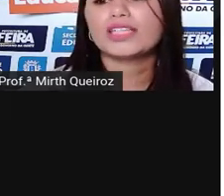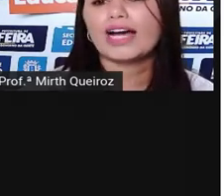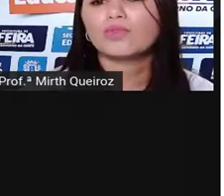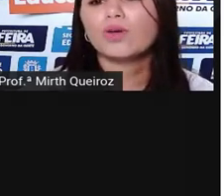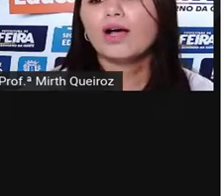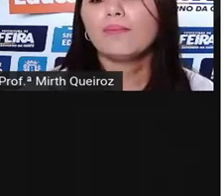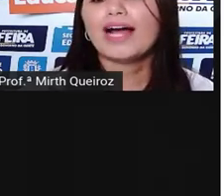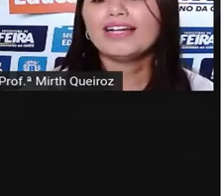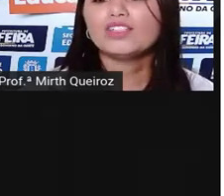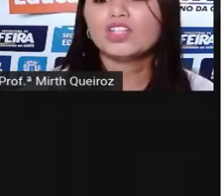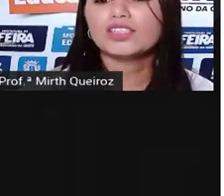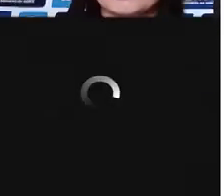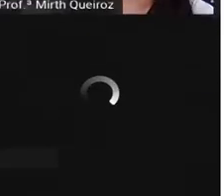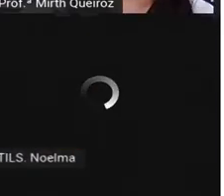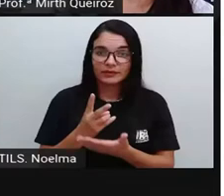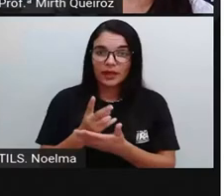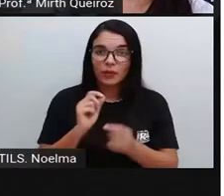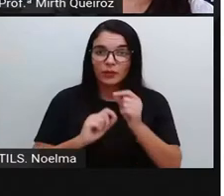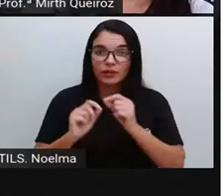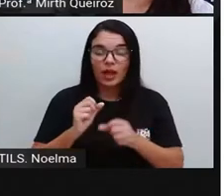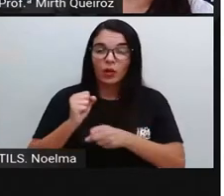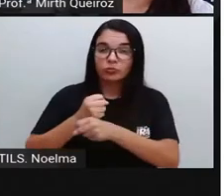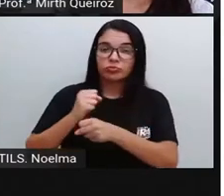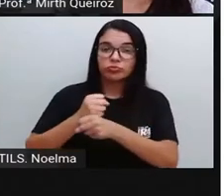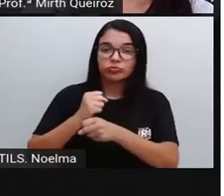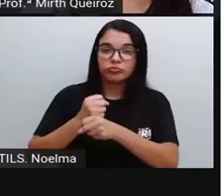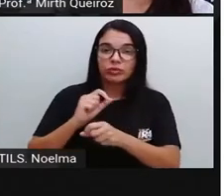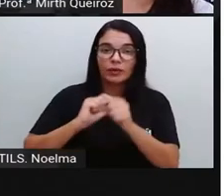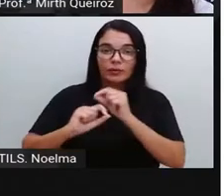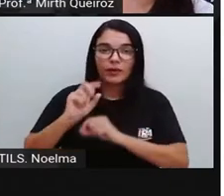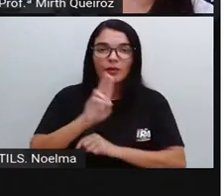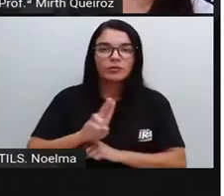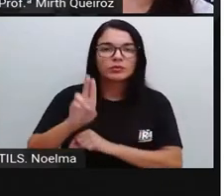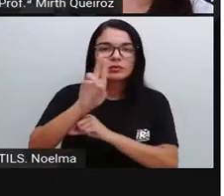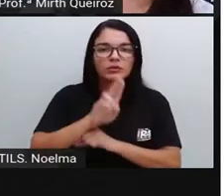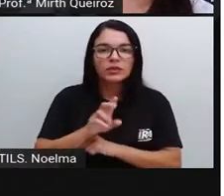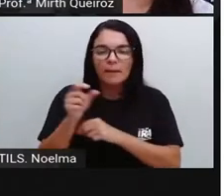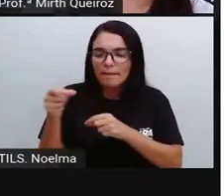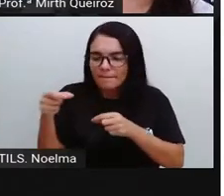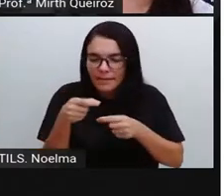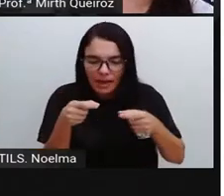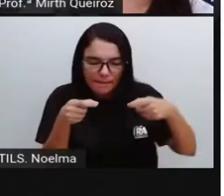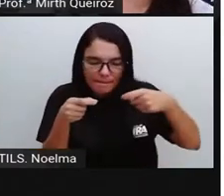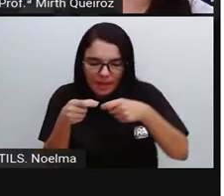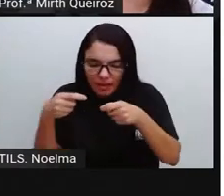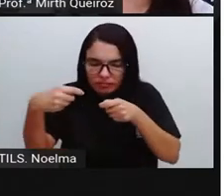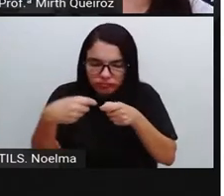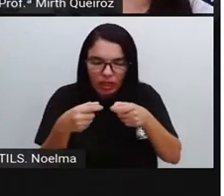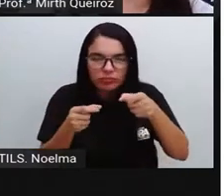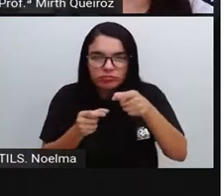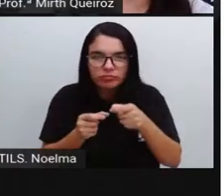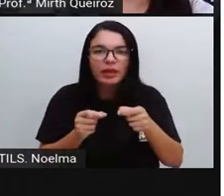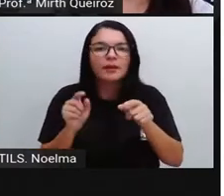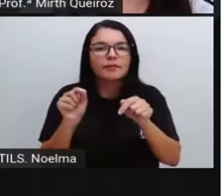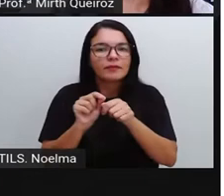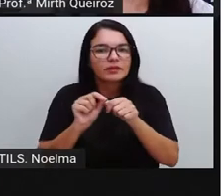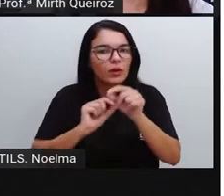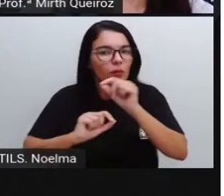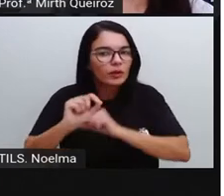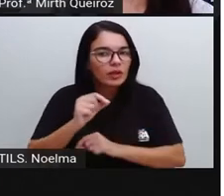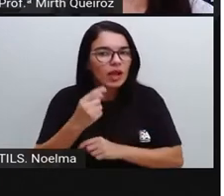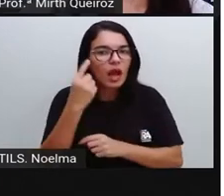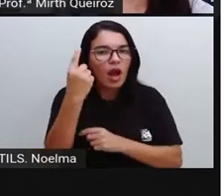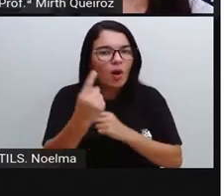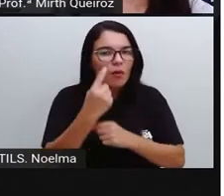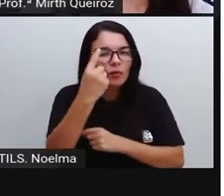de mosaico. Para isso nós teremos que estudar alguns conceitos matemáticos para que vocês possam construir essa